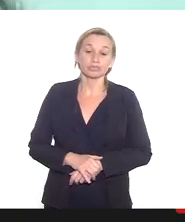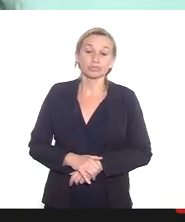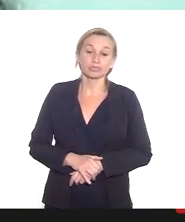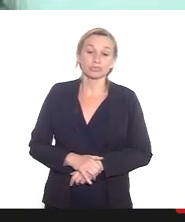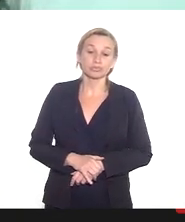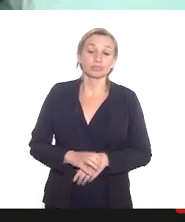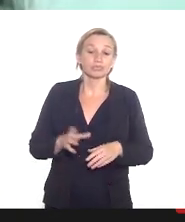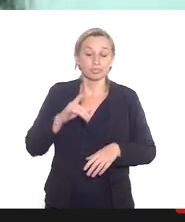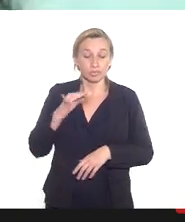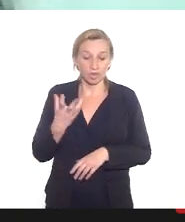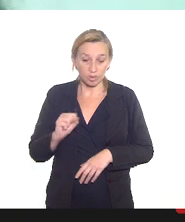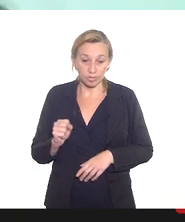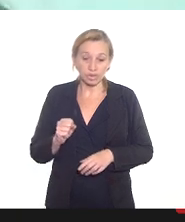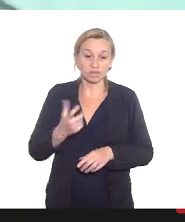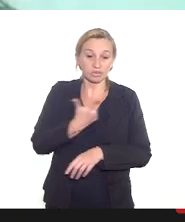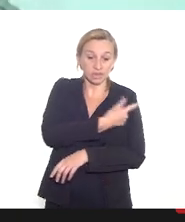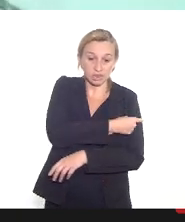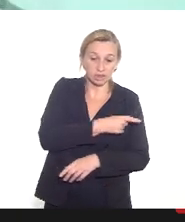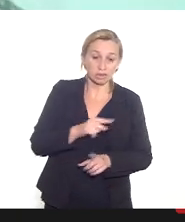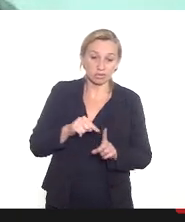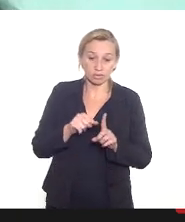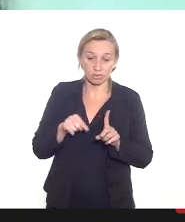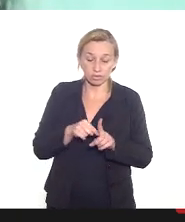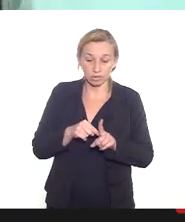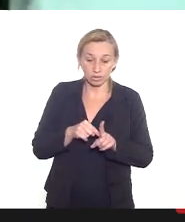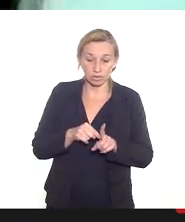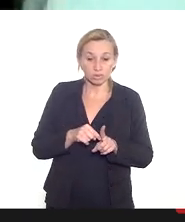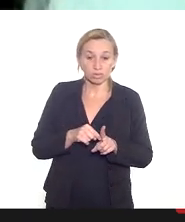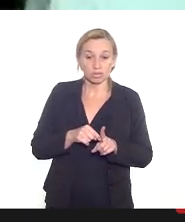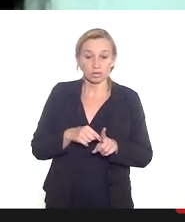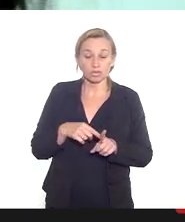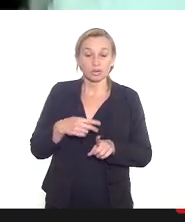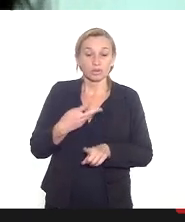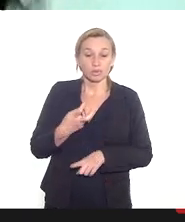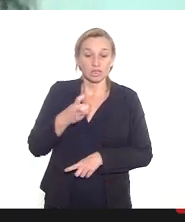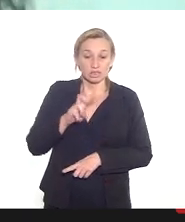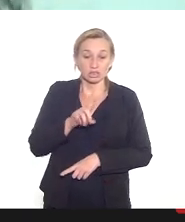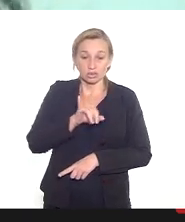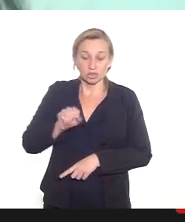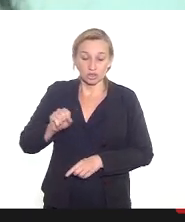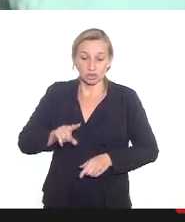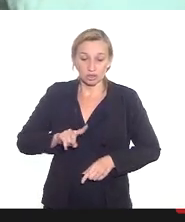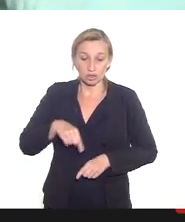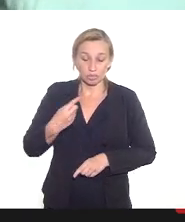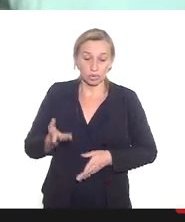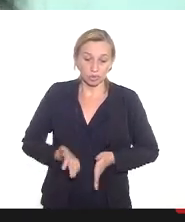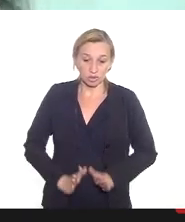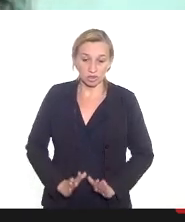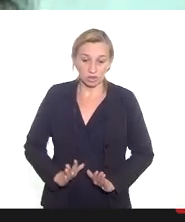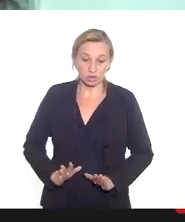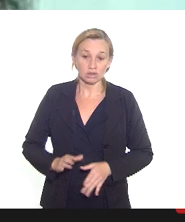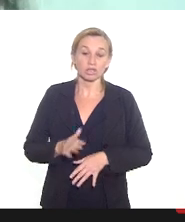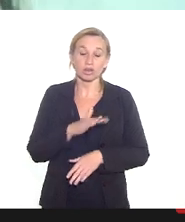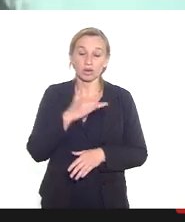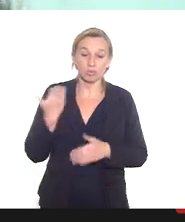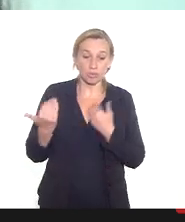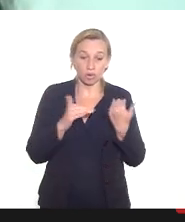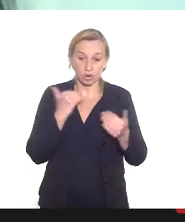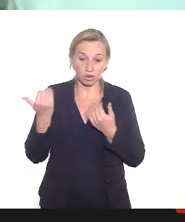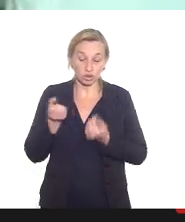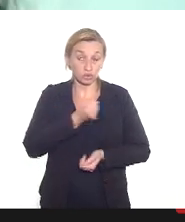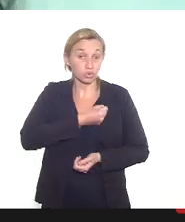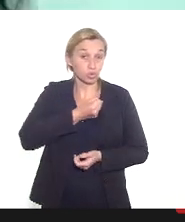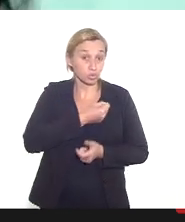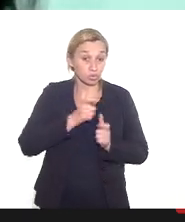da campanha de vacinação para gestantes e puérperas dado o nosso cenário atual dado a razão de mortalidade materna